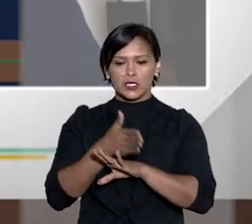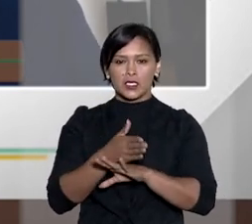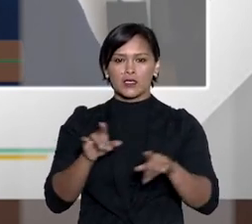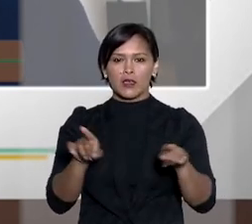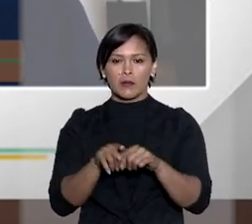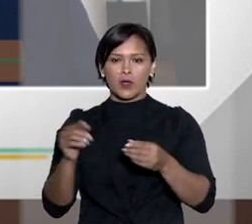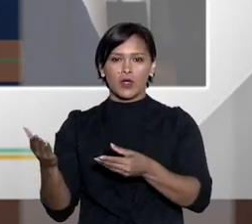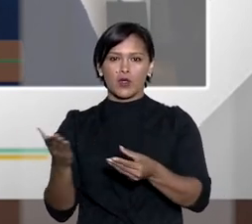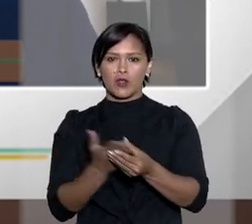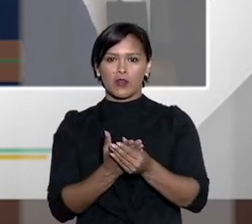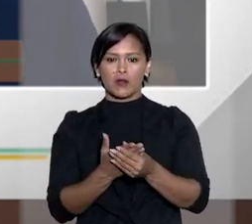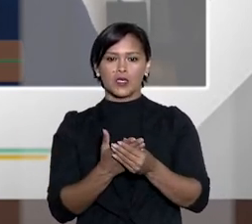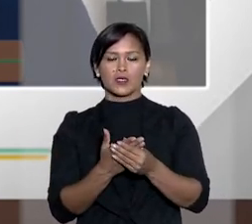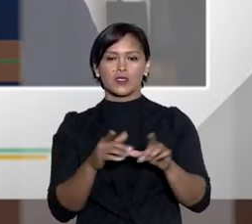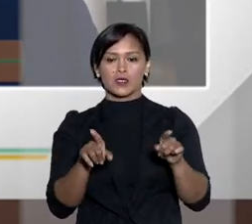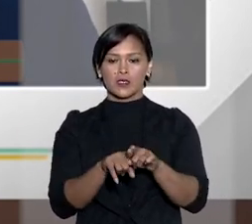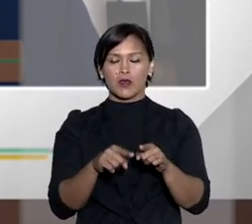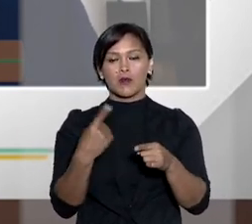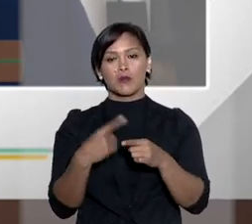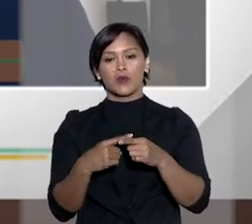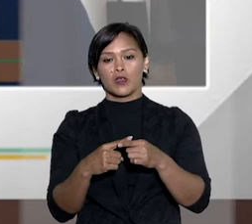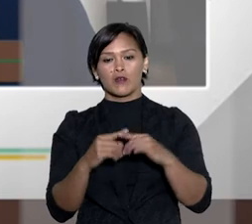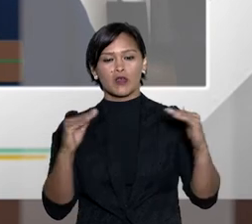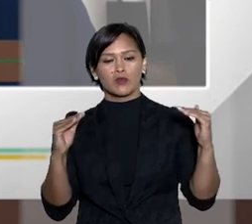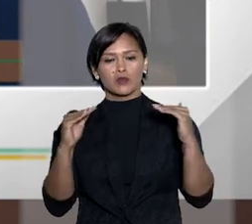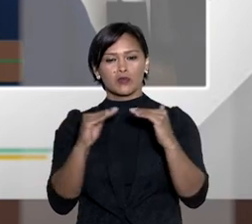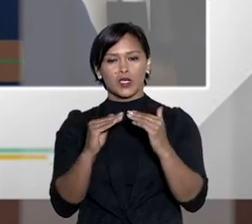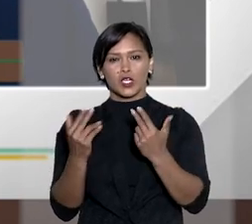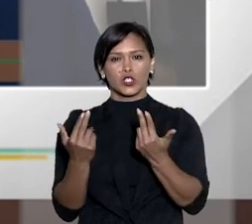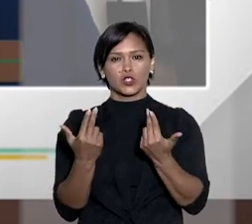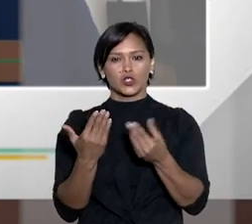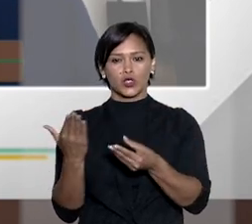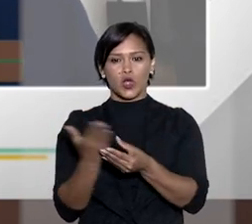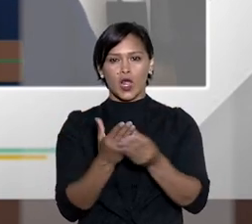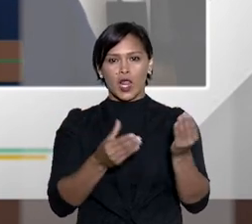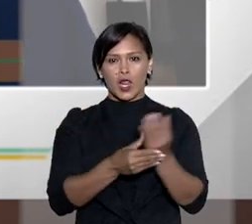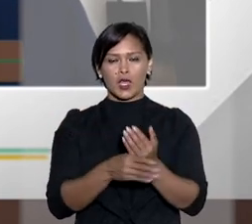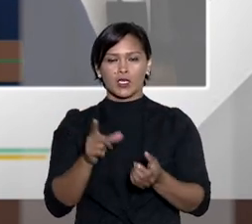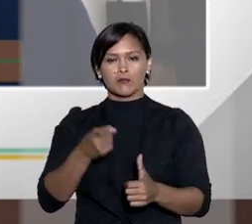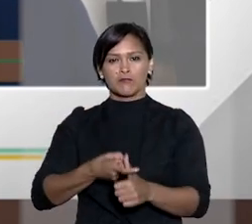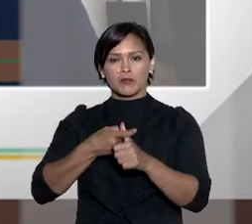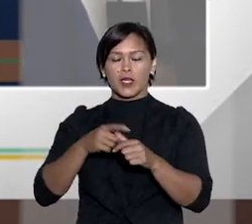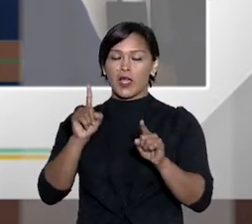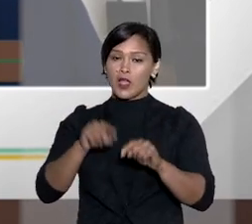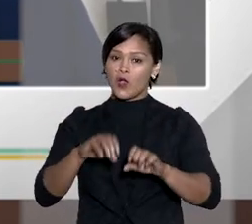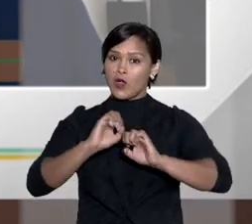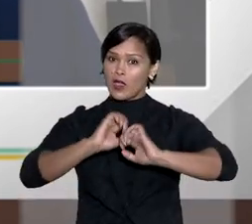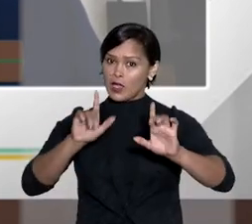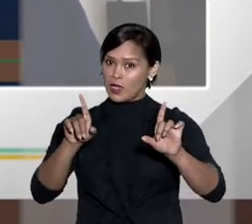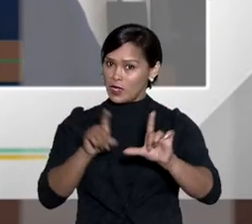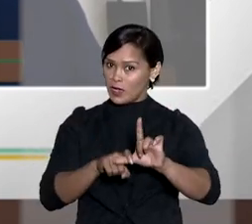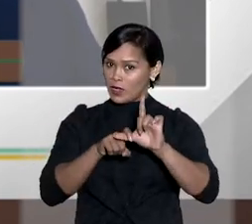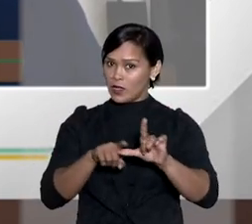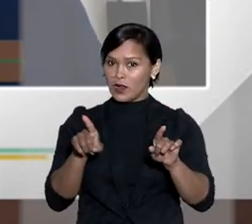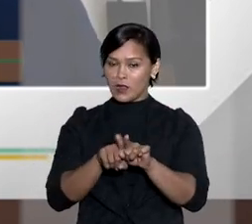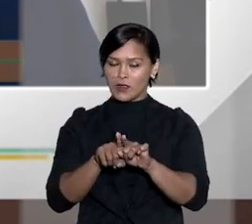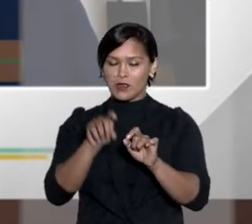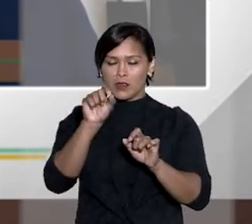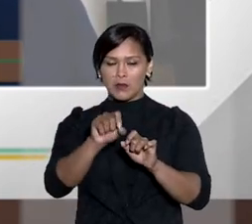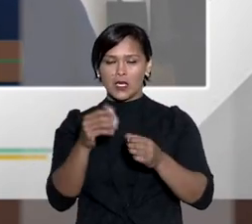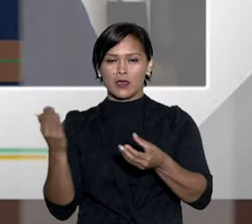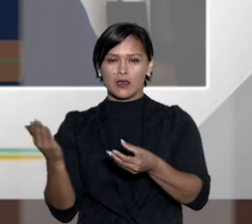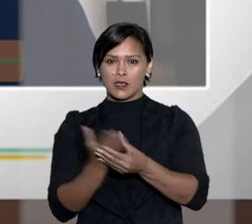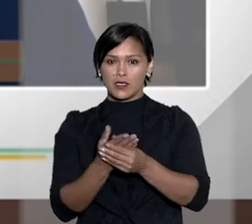não pode ingressar com uma ação na vara cível porque vai ter uma figura da elite de dependência